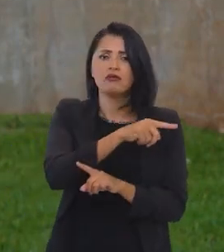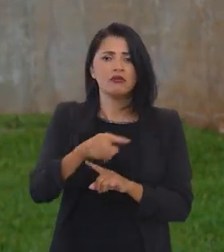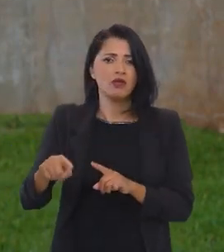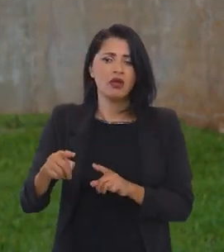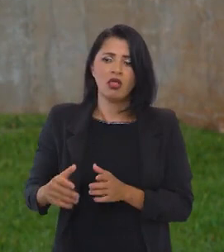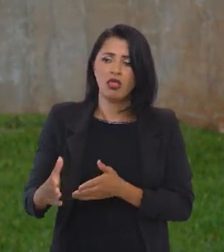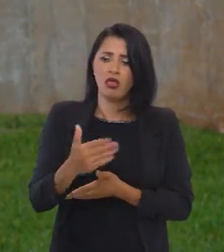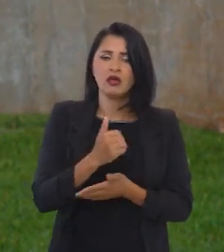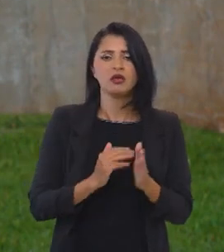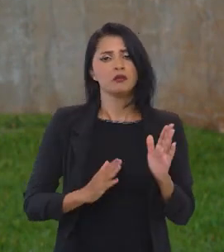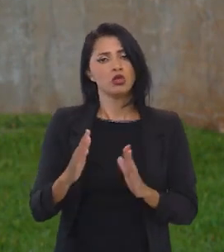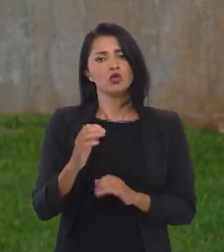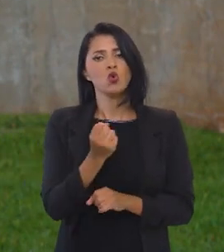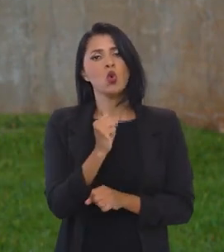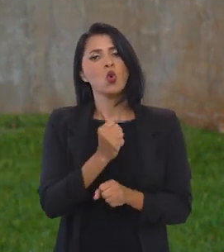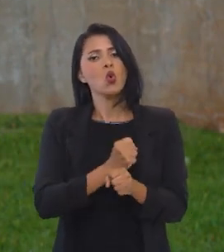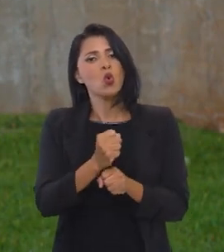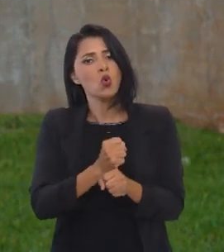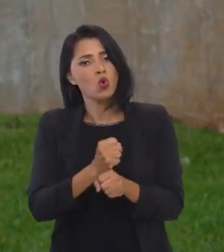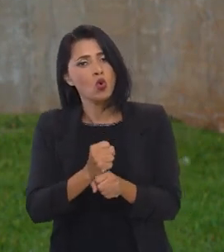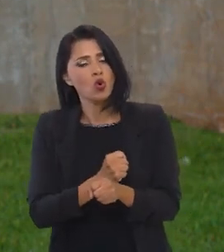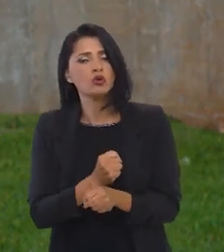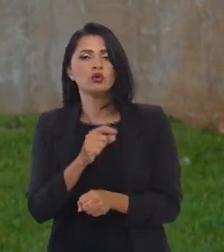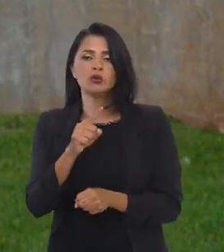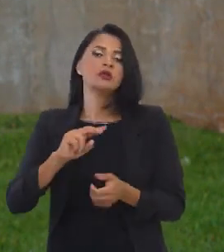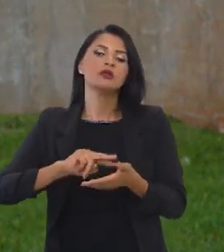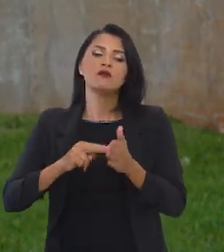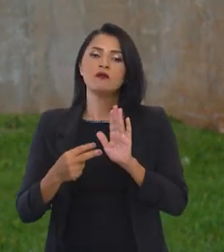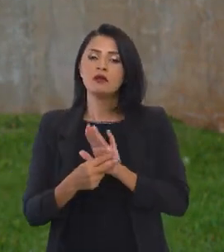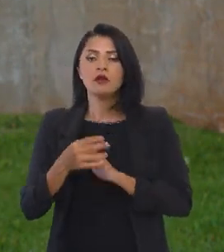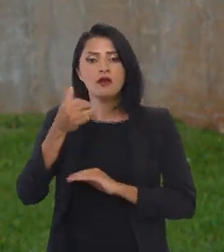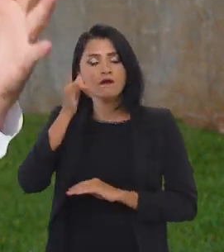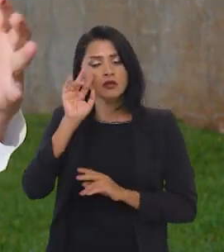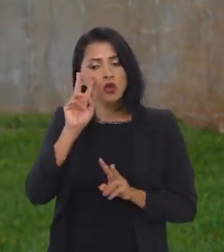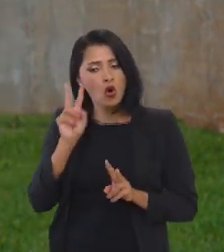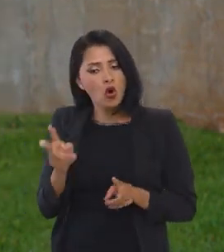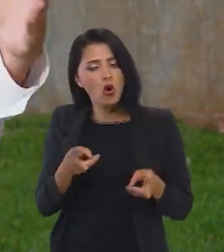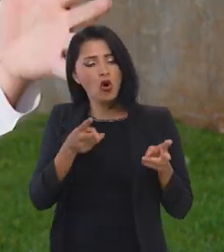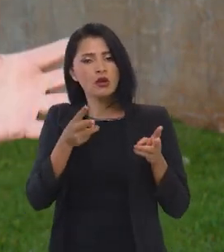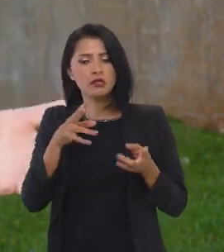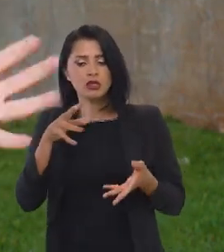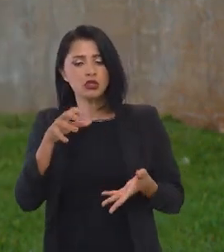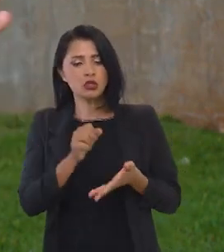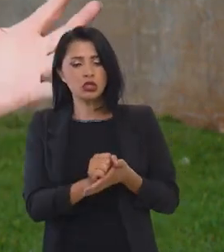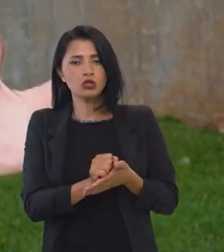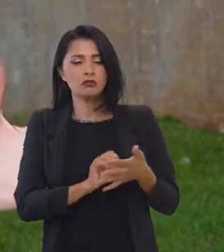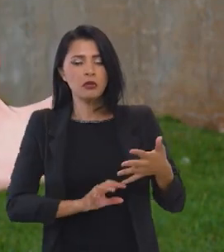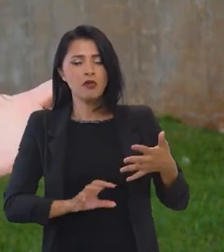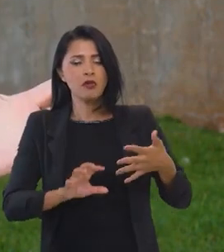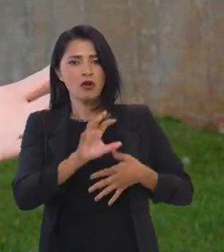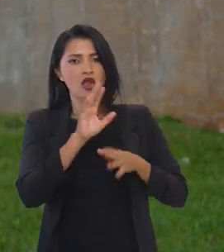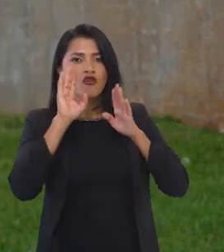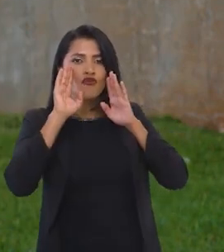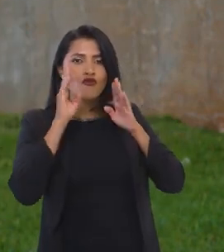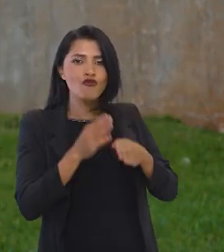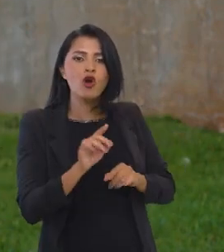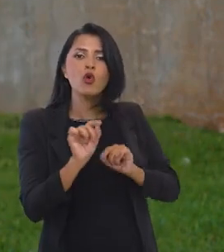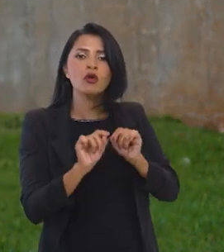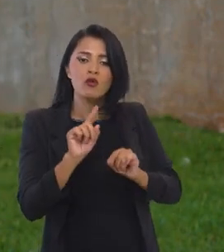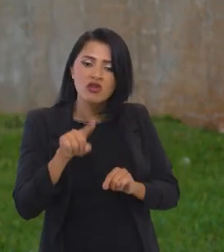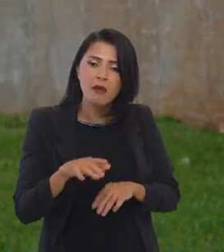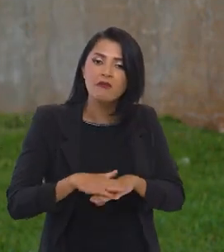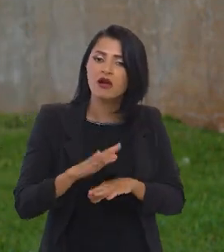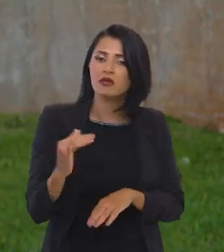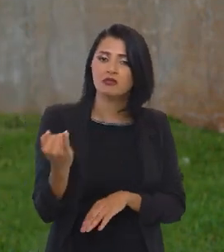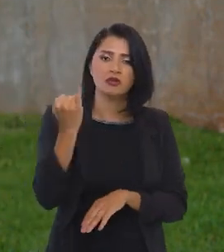meia arrecadação num período de oito anos. Isso significa que a fazenda olha para esse estoque, desse registro e foca